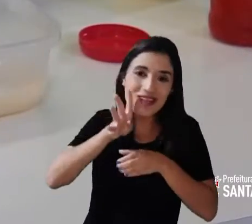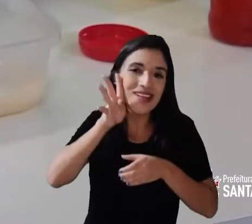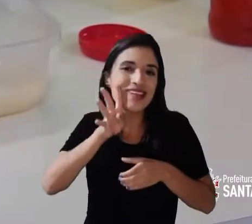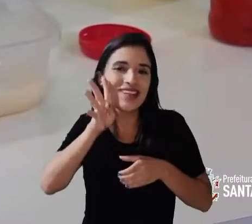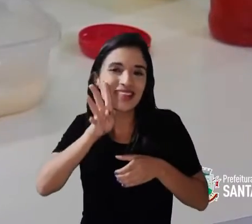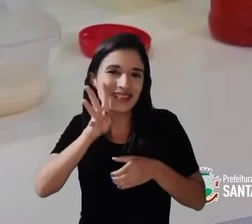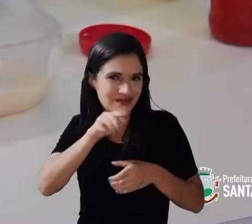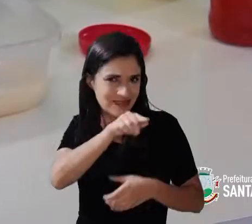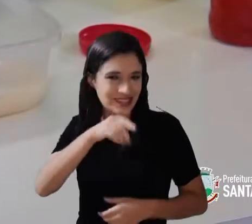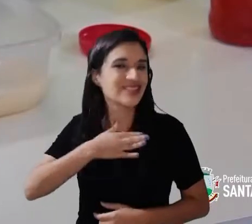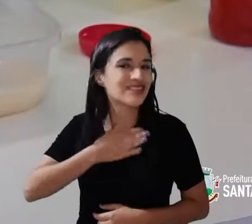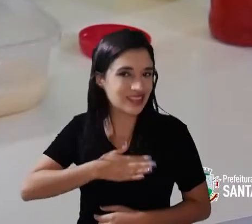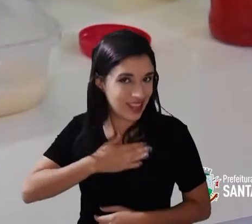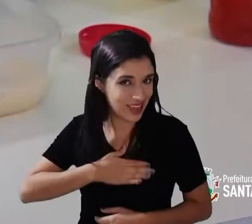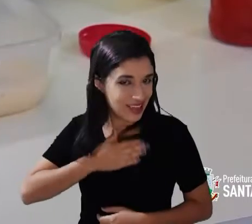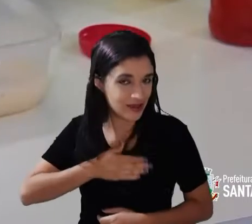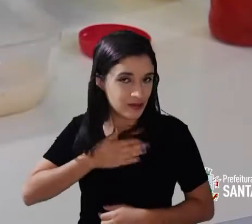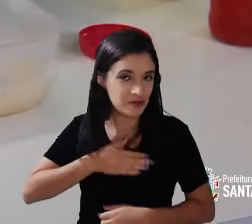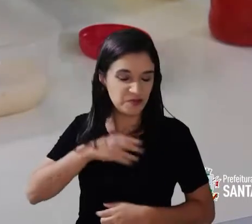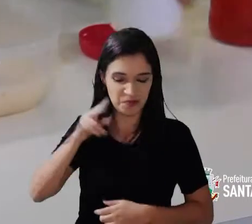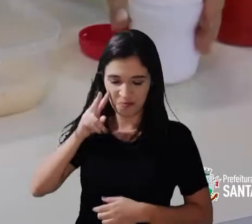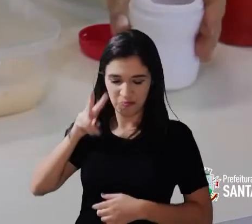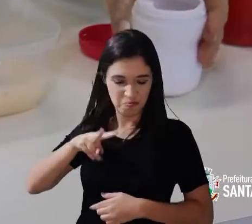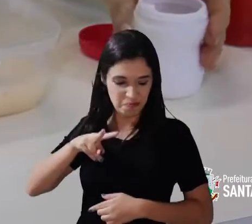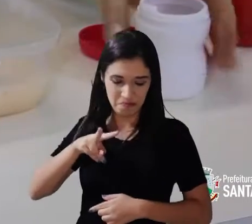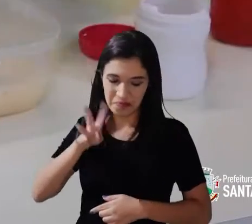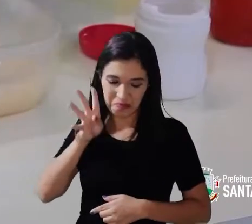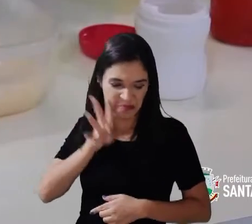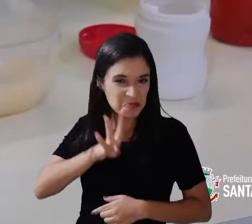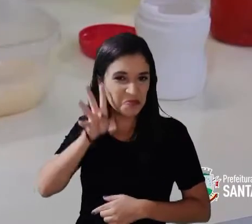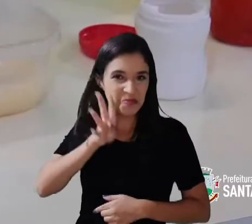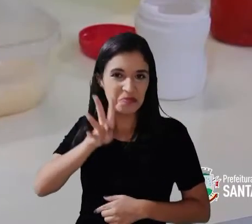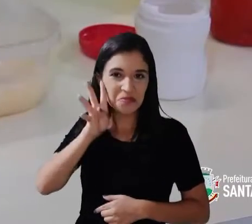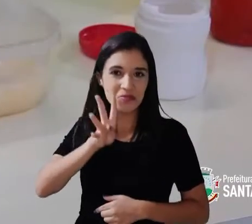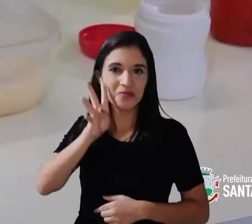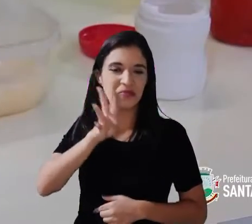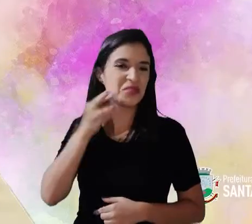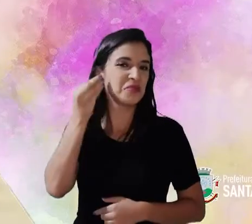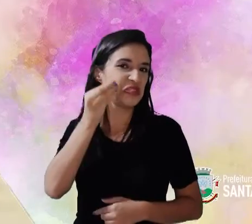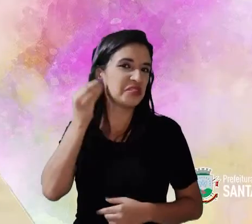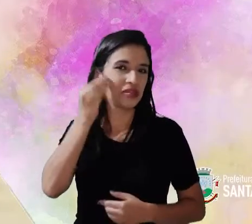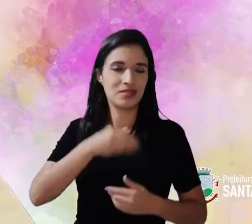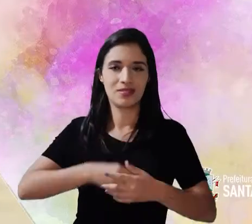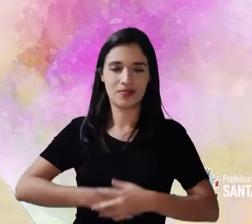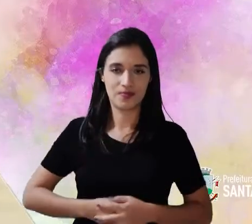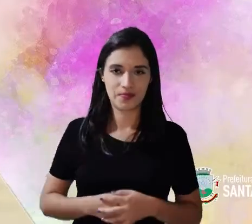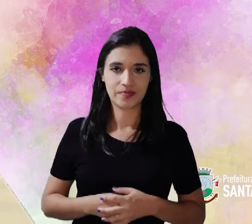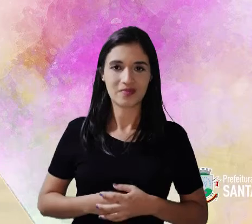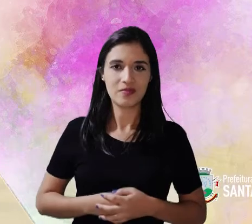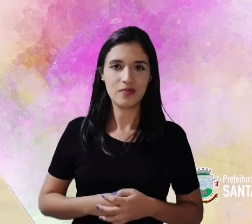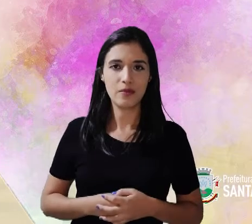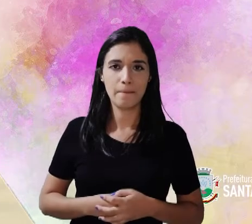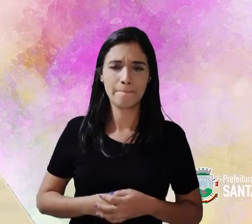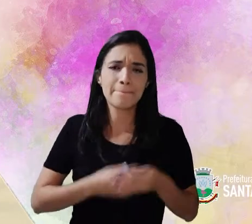Legal, galera! Legal, Não acharam? Eu acho muito legal essa experiência.